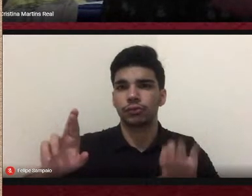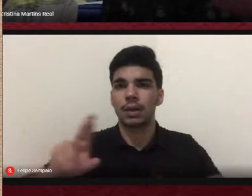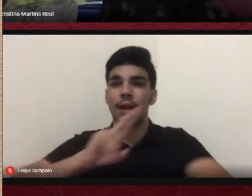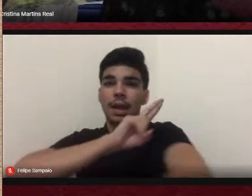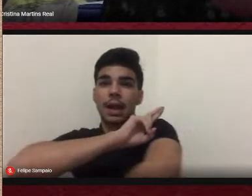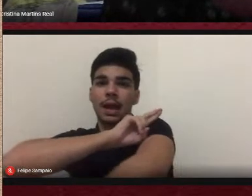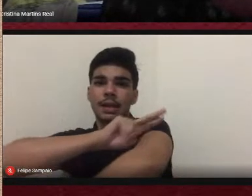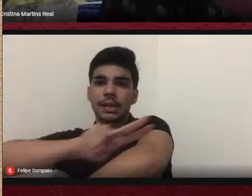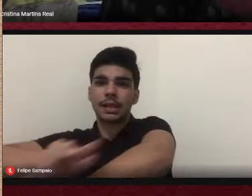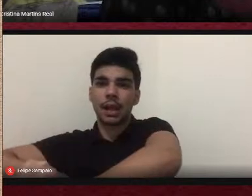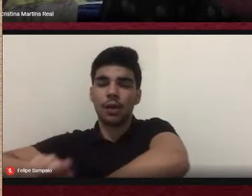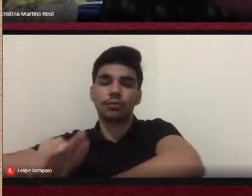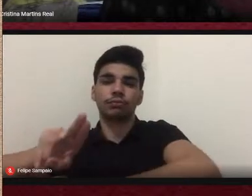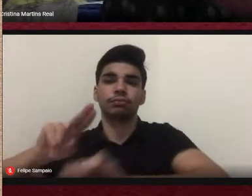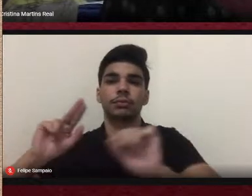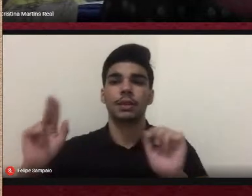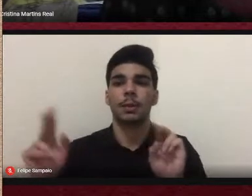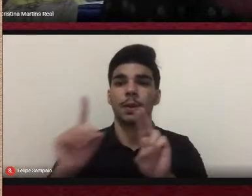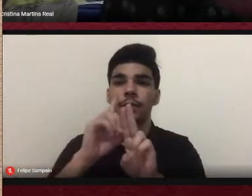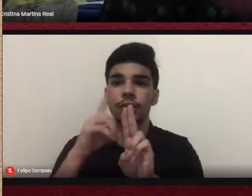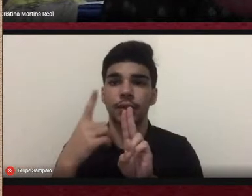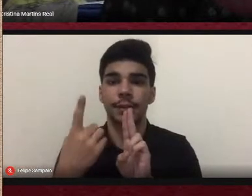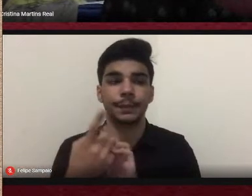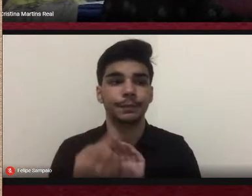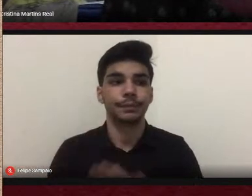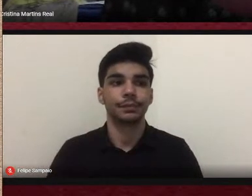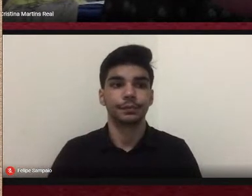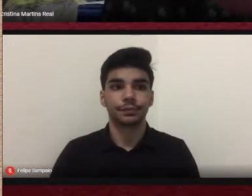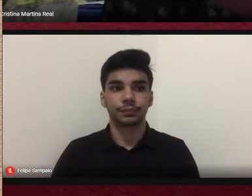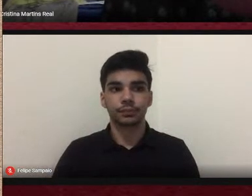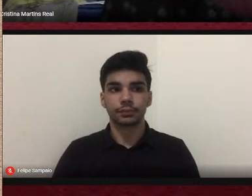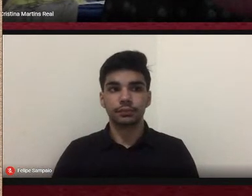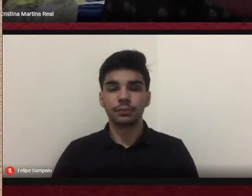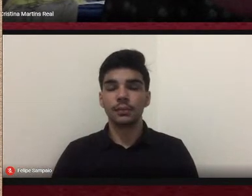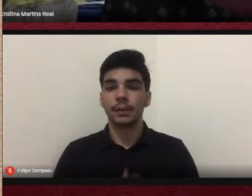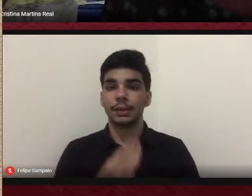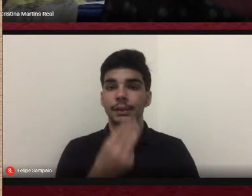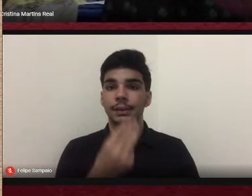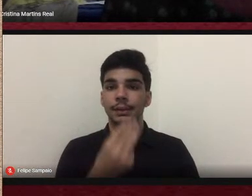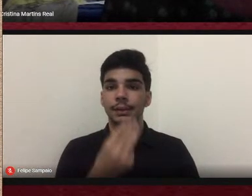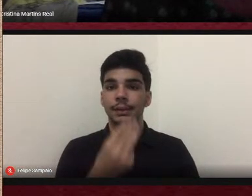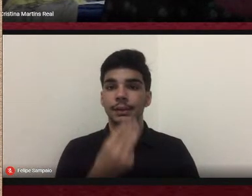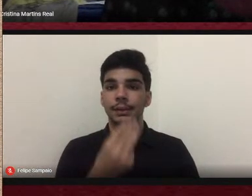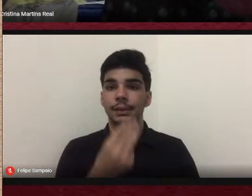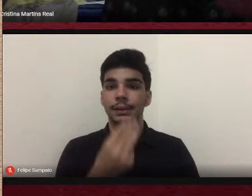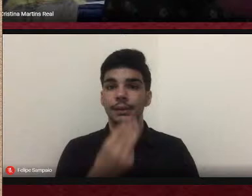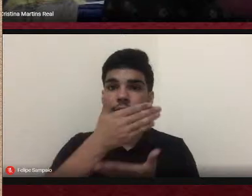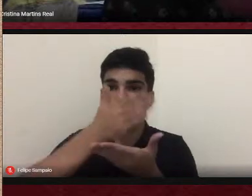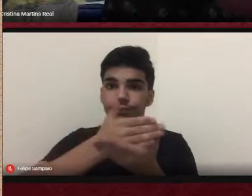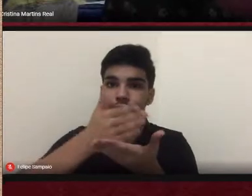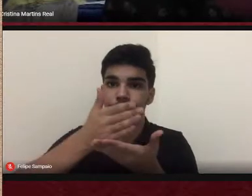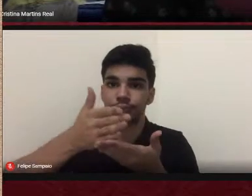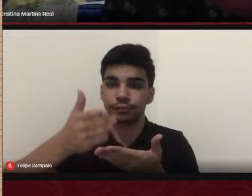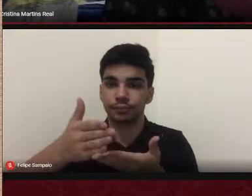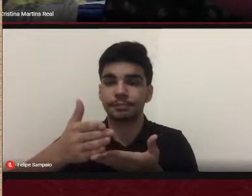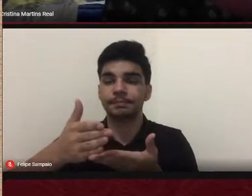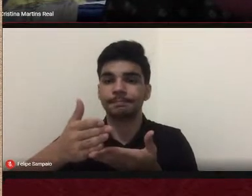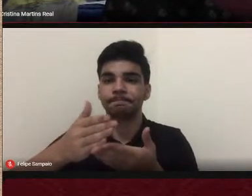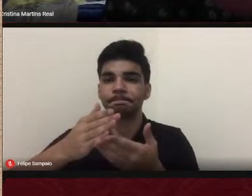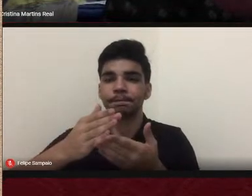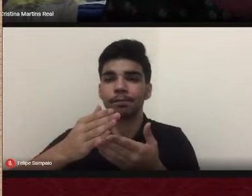terceira parte. A terceira parte tratava a memória do programa de pós-graduação em